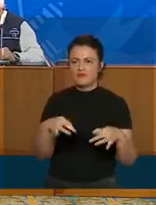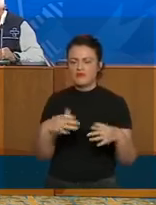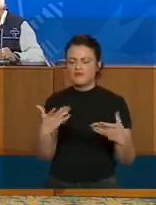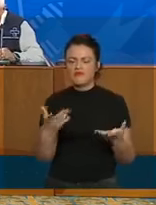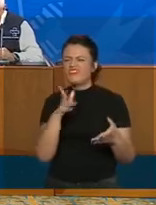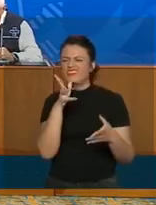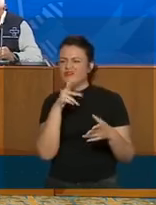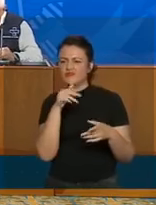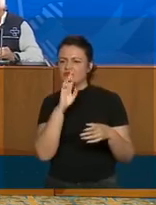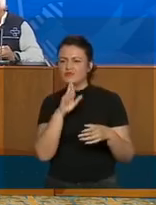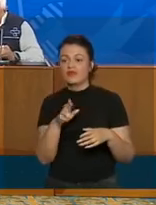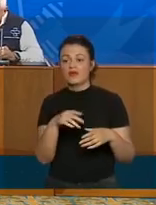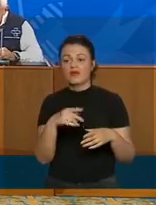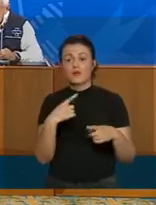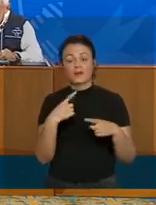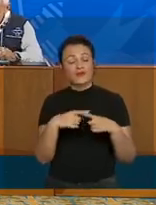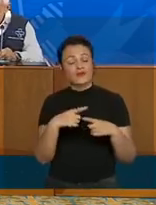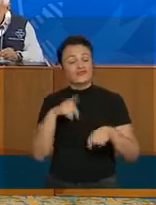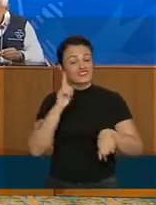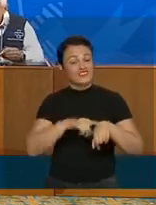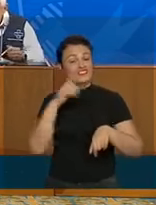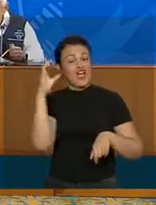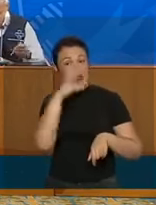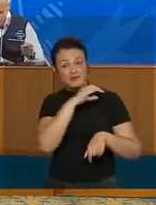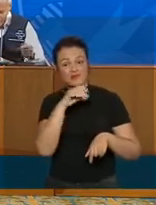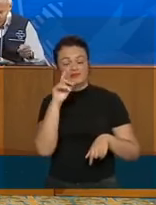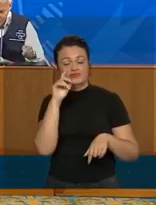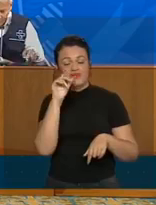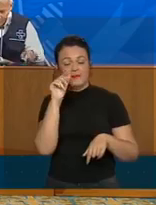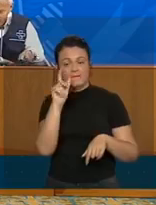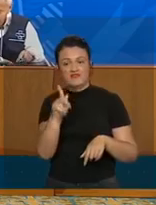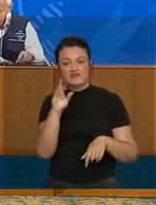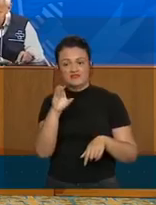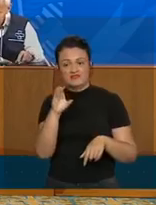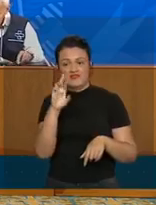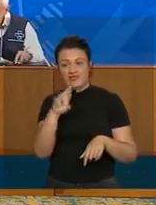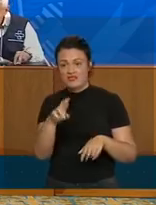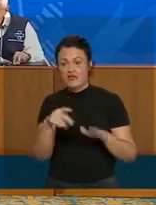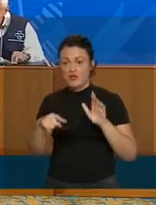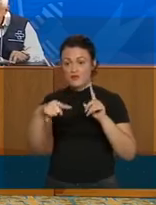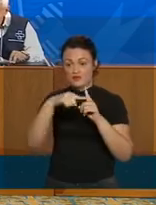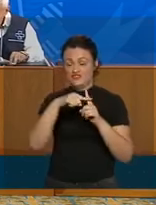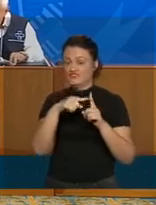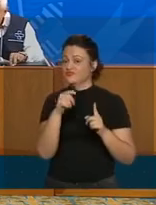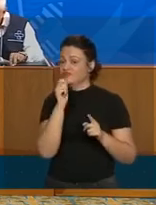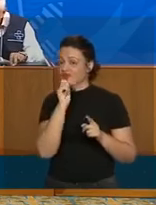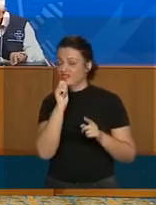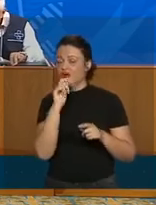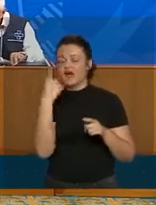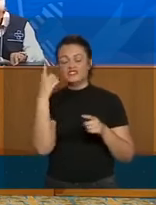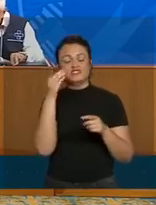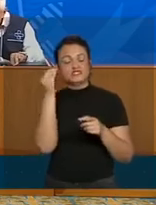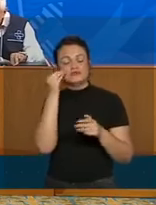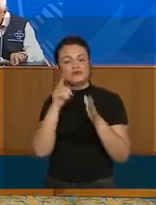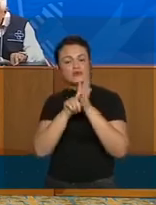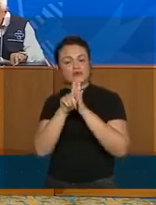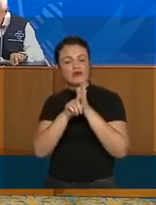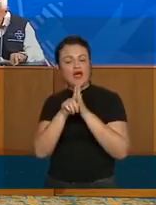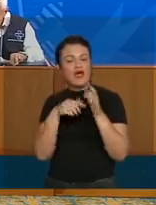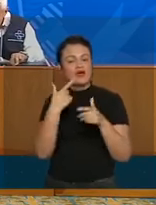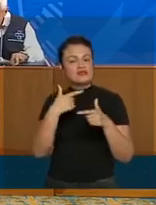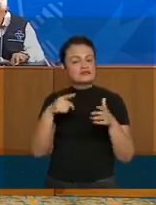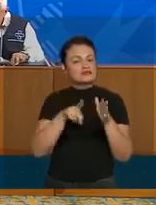sempre você, pelo teste rápido da PCR, se ela não vem positiva para a COVID, a gente tem que procurar outros tecidos,